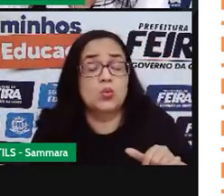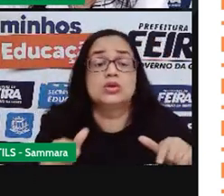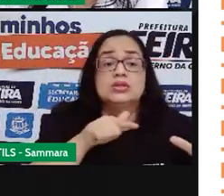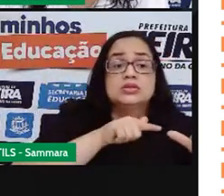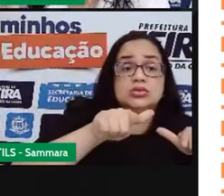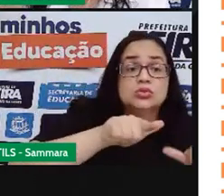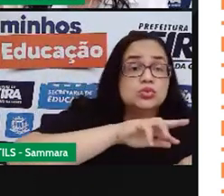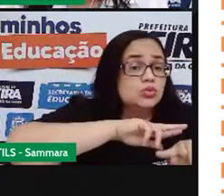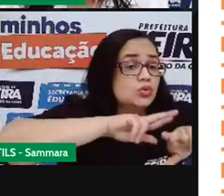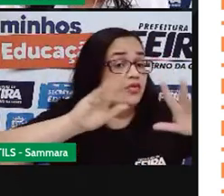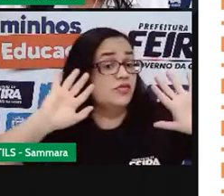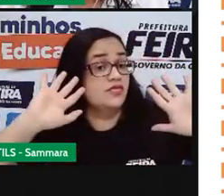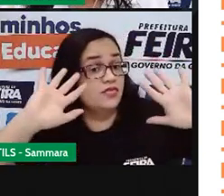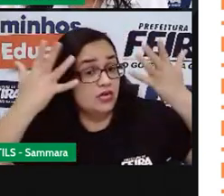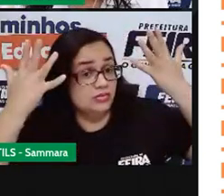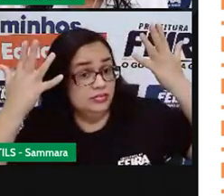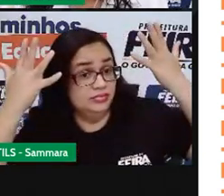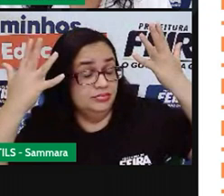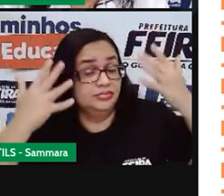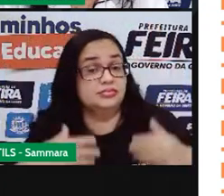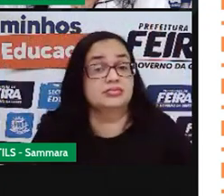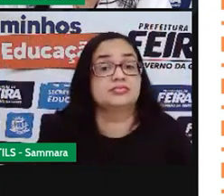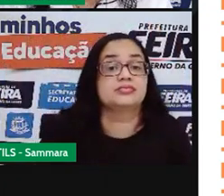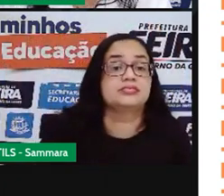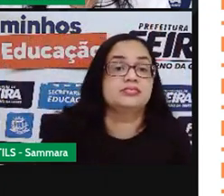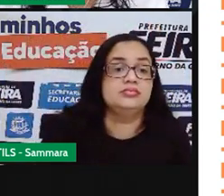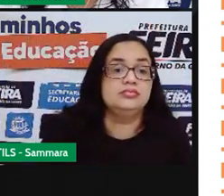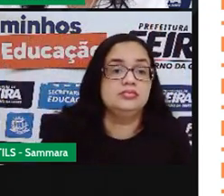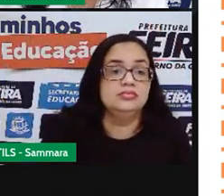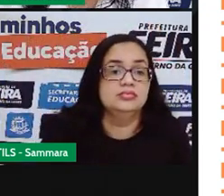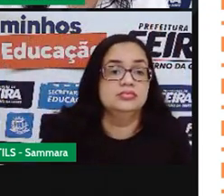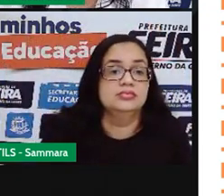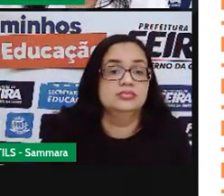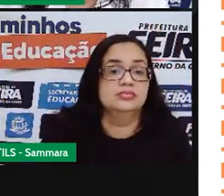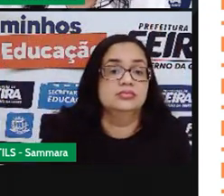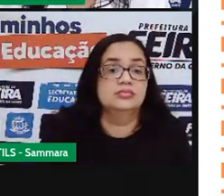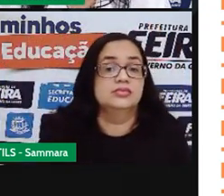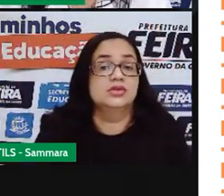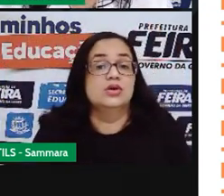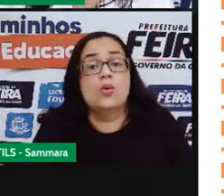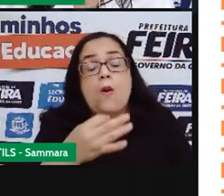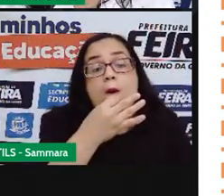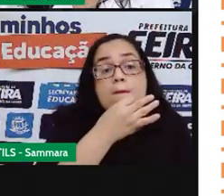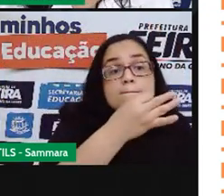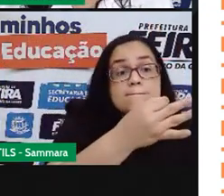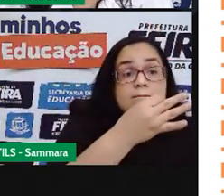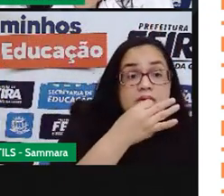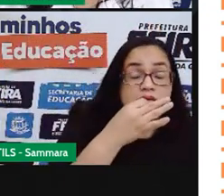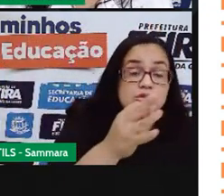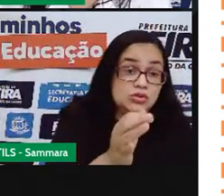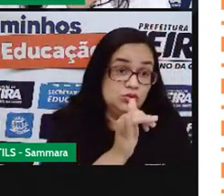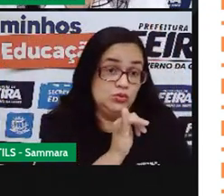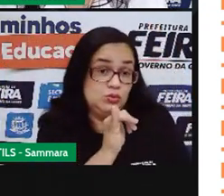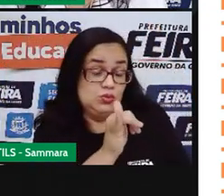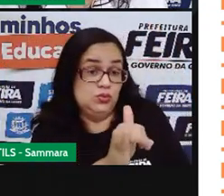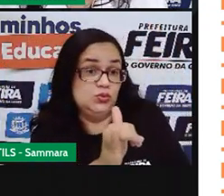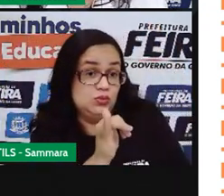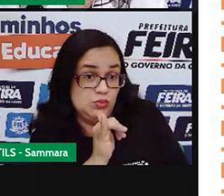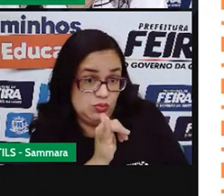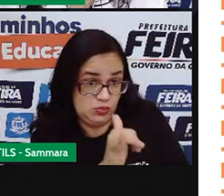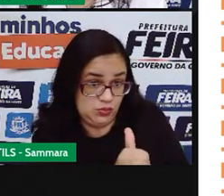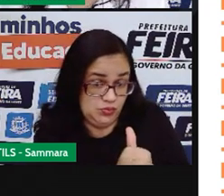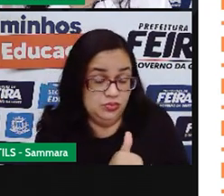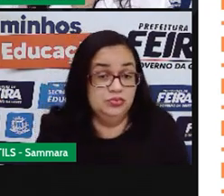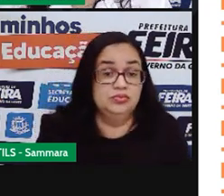se é um exemplo, se é um serviço, entre outras coisas. O objetivo do que será